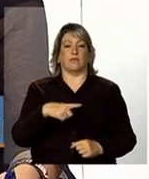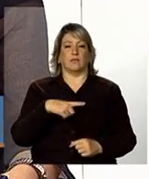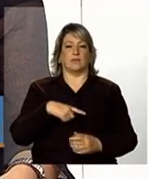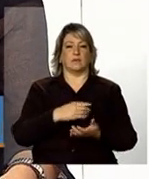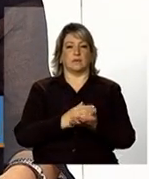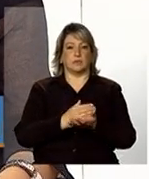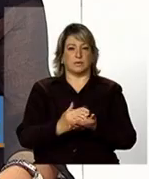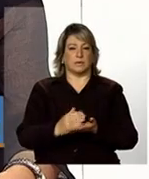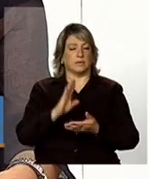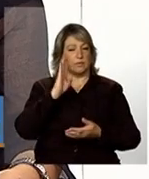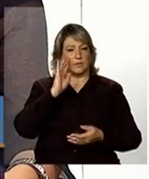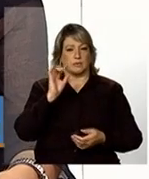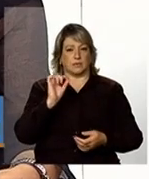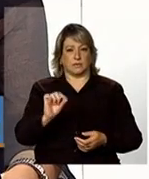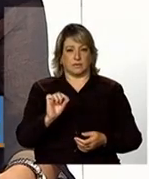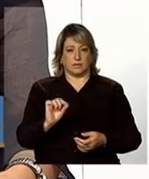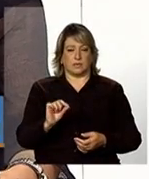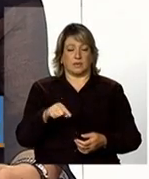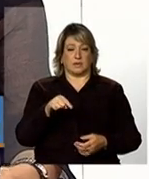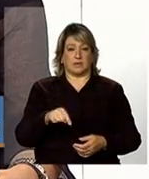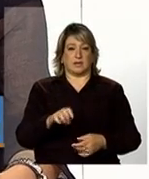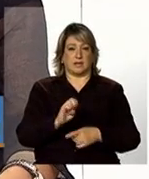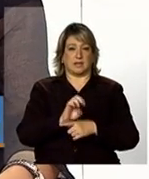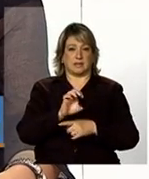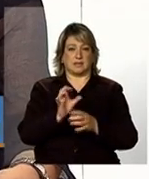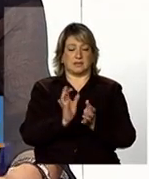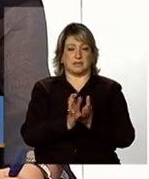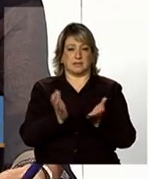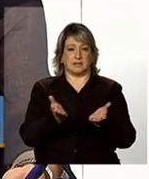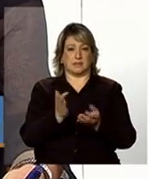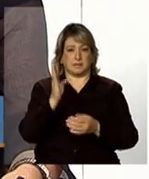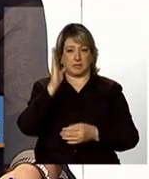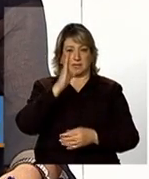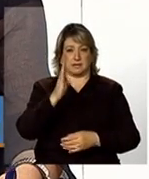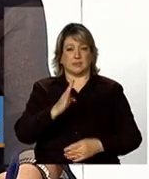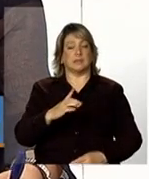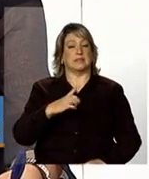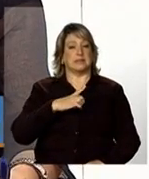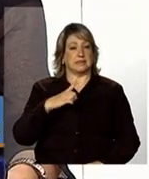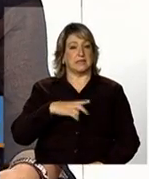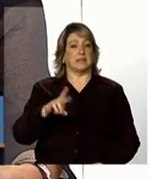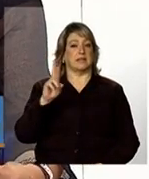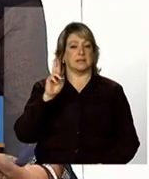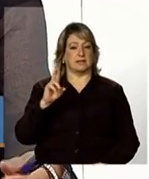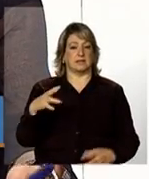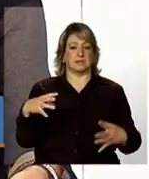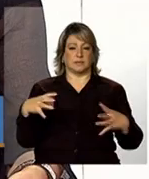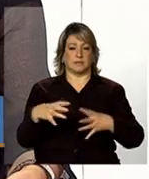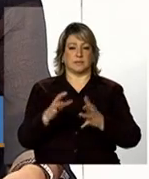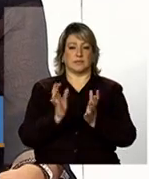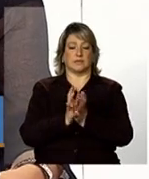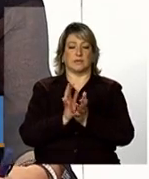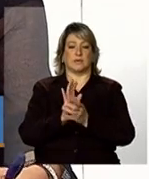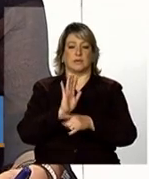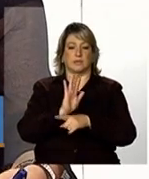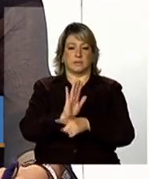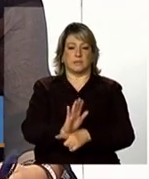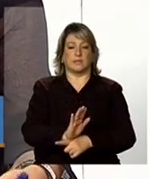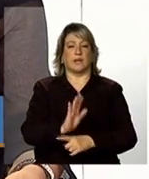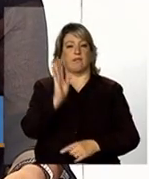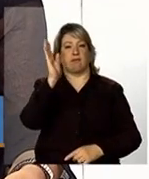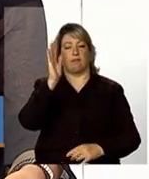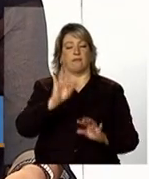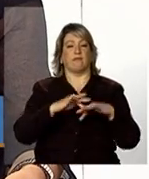reconhecimento de que o Estado brasileiro tem uma responsabilidade na proteção das famílias que